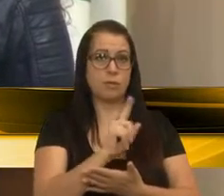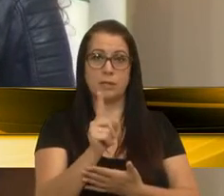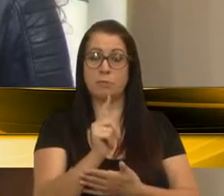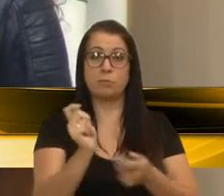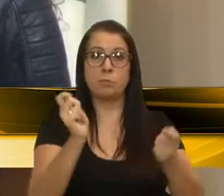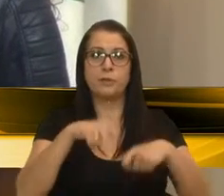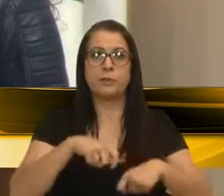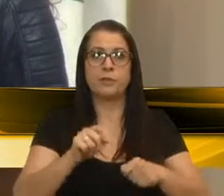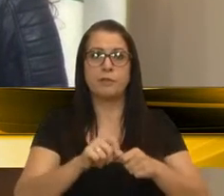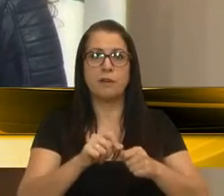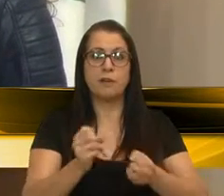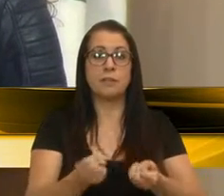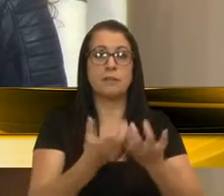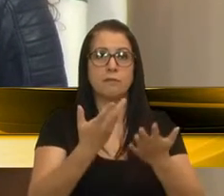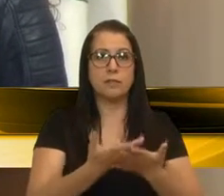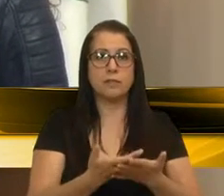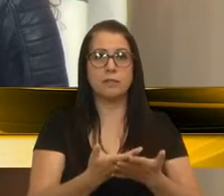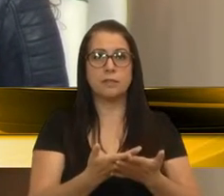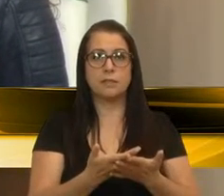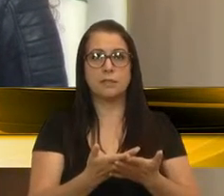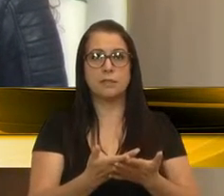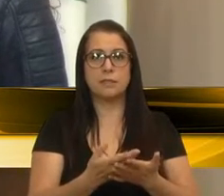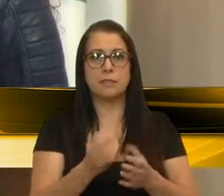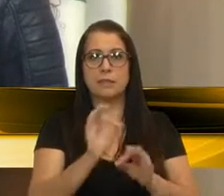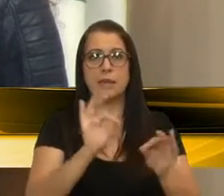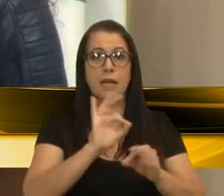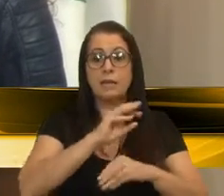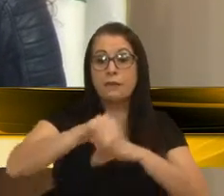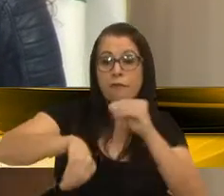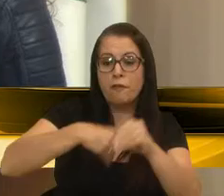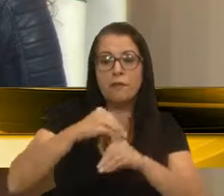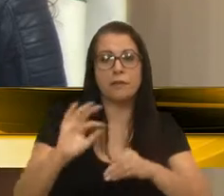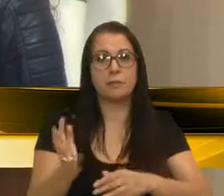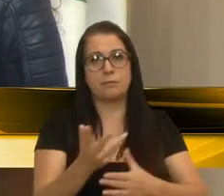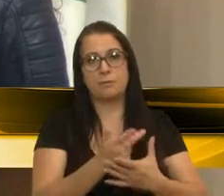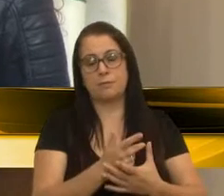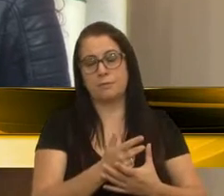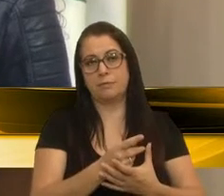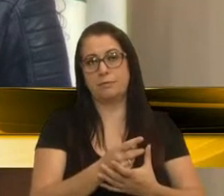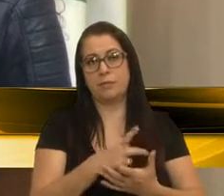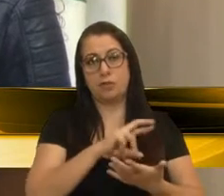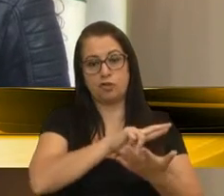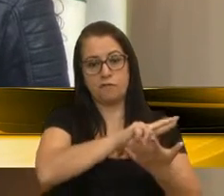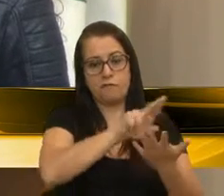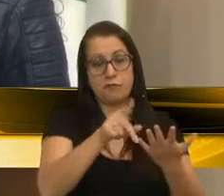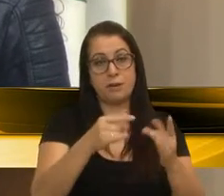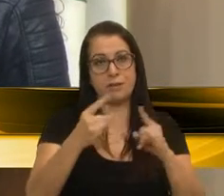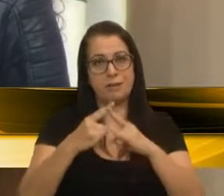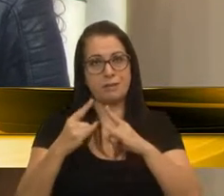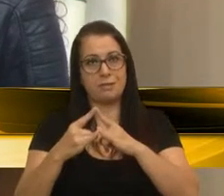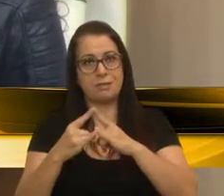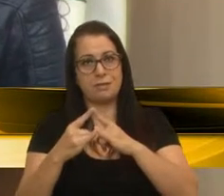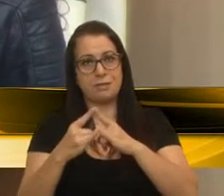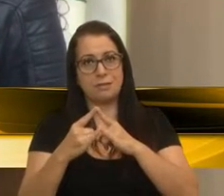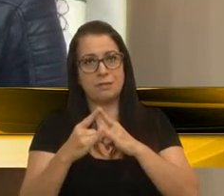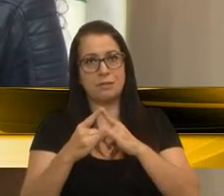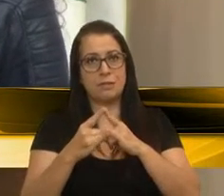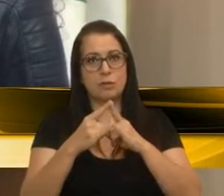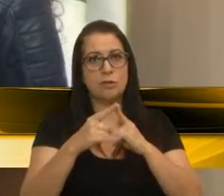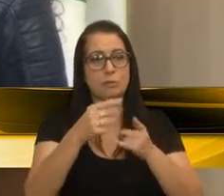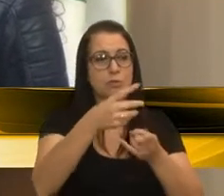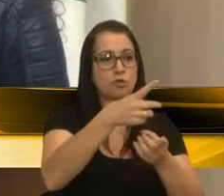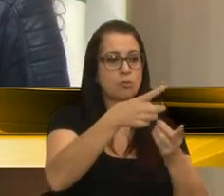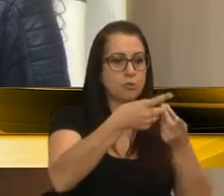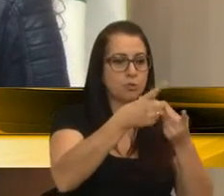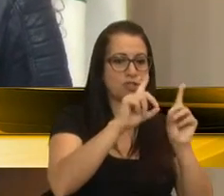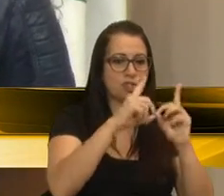possível fazer uma festa sem envolver a todos. nós temos diversas entidades, nós temos os distritos.